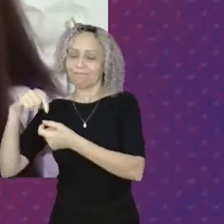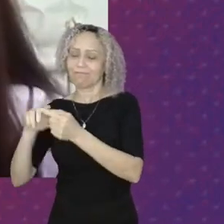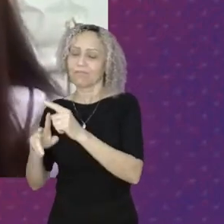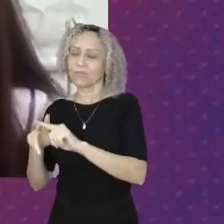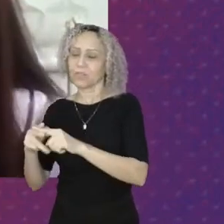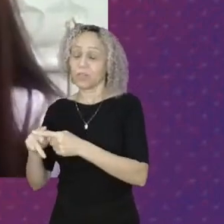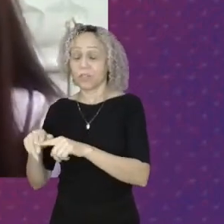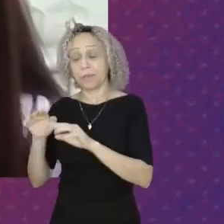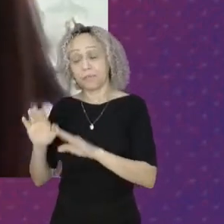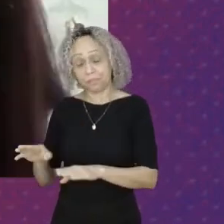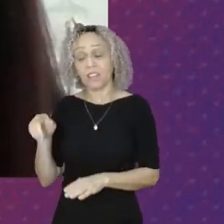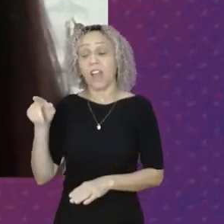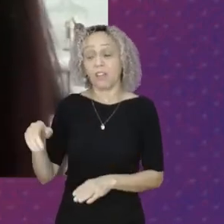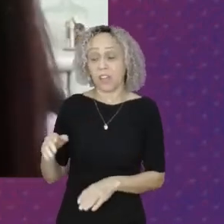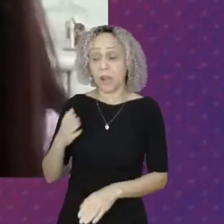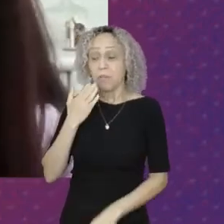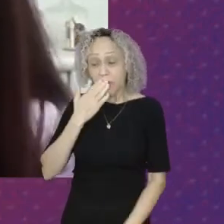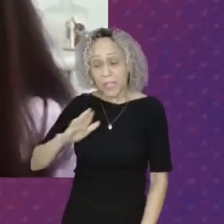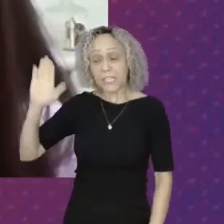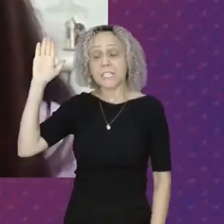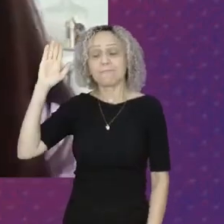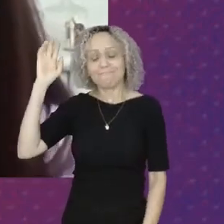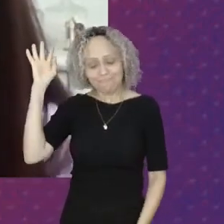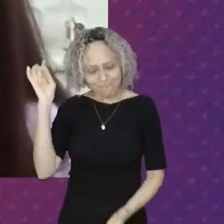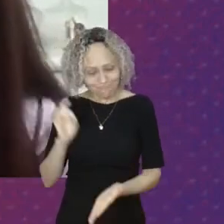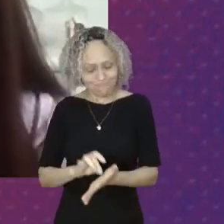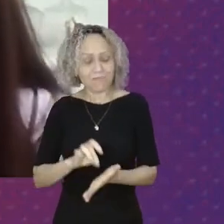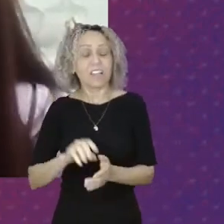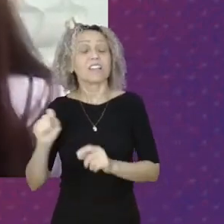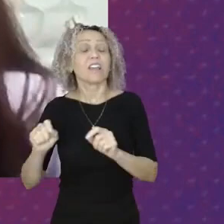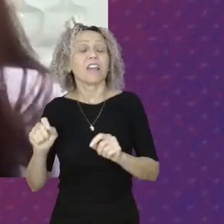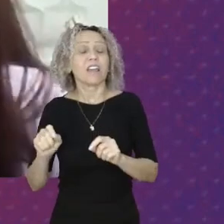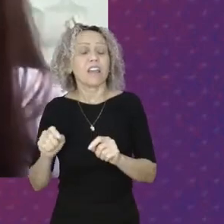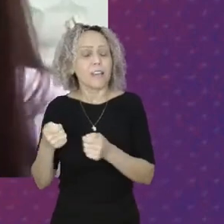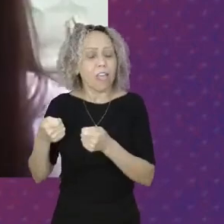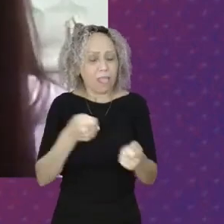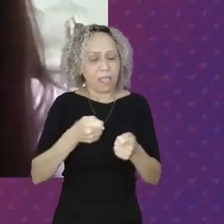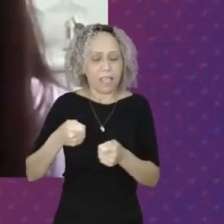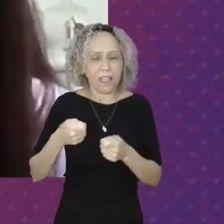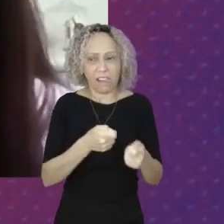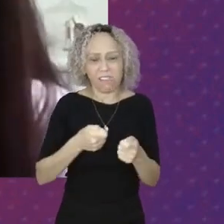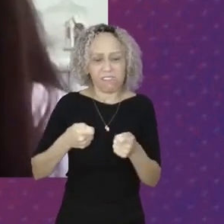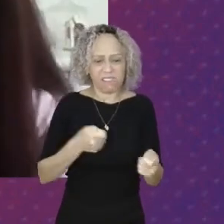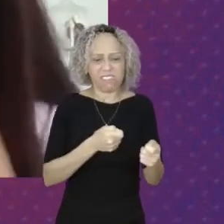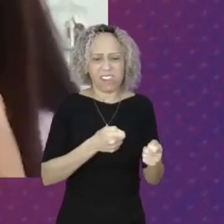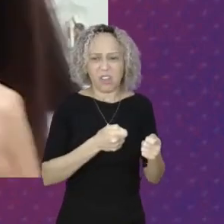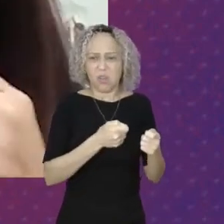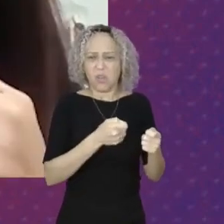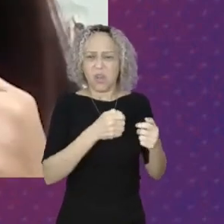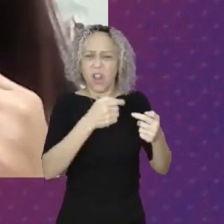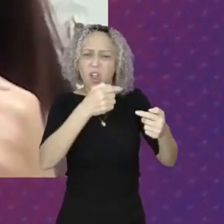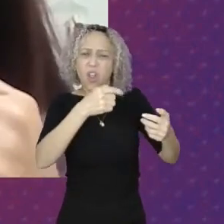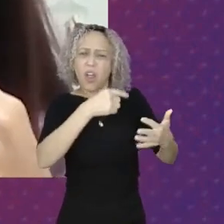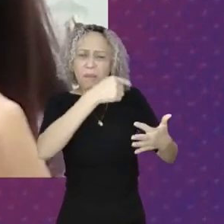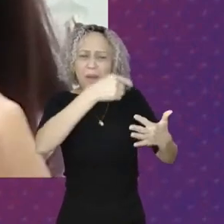Ameaçados Como deliberadamente Atacados E agora a gente Consegue Aqui